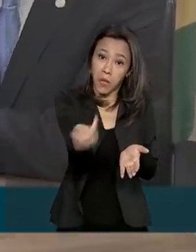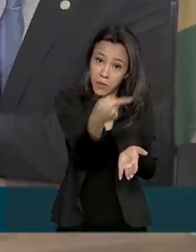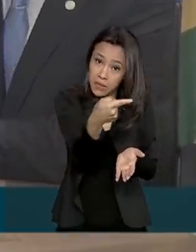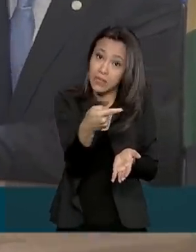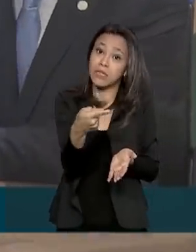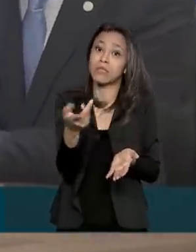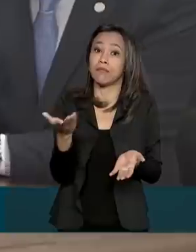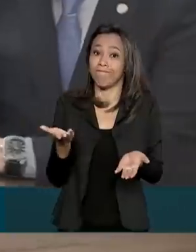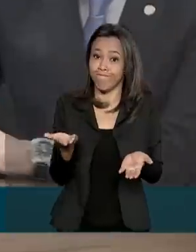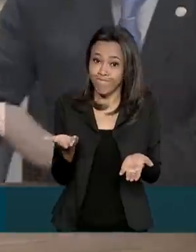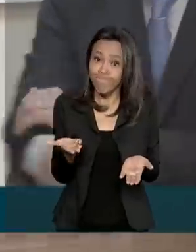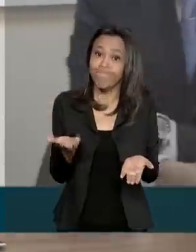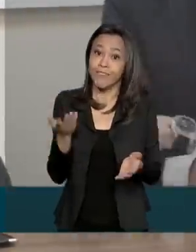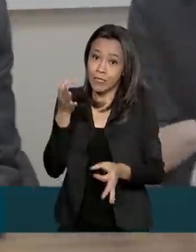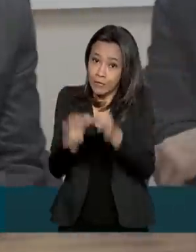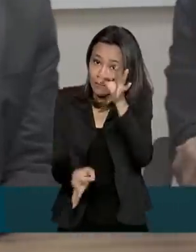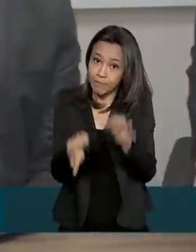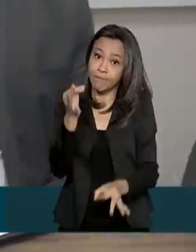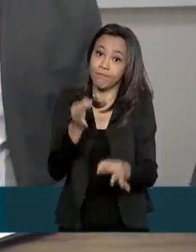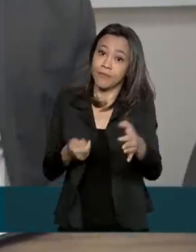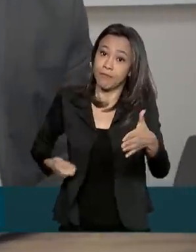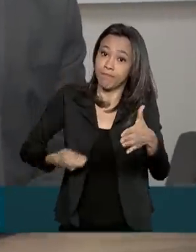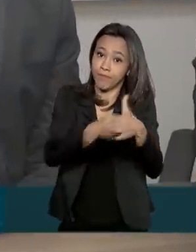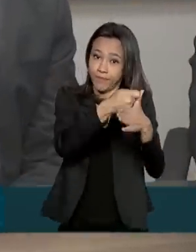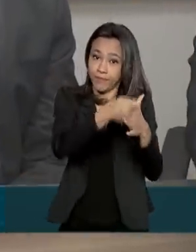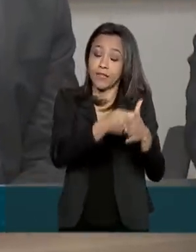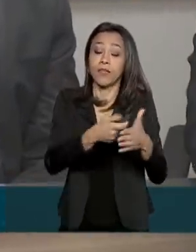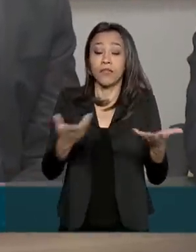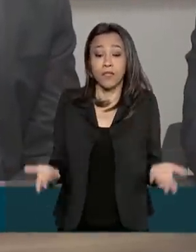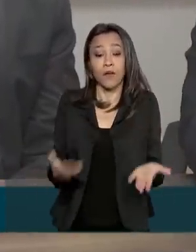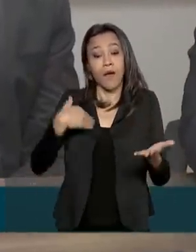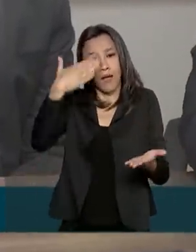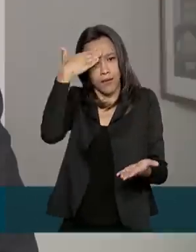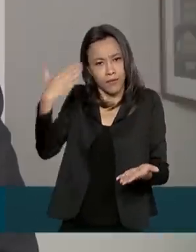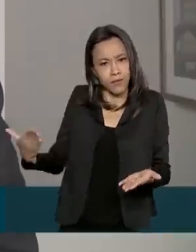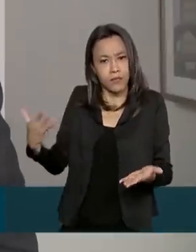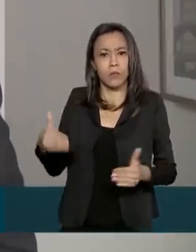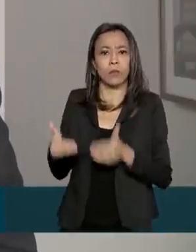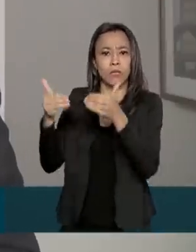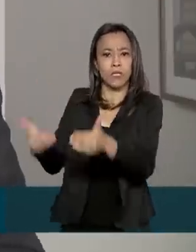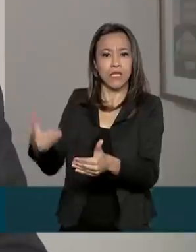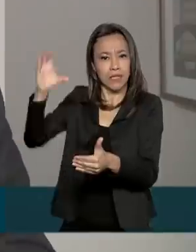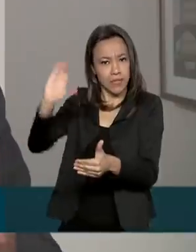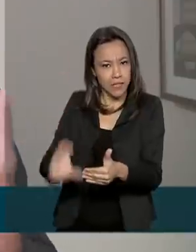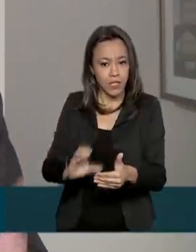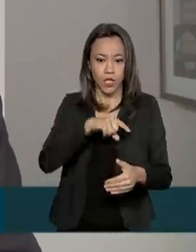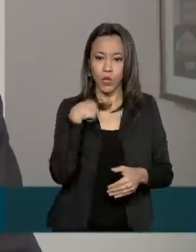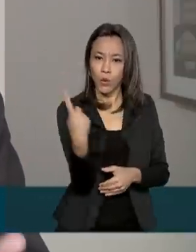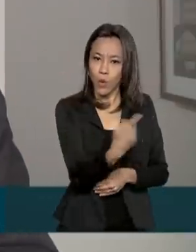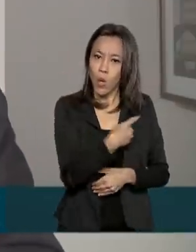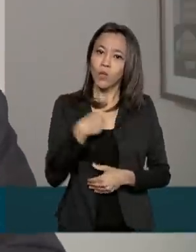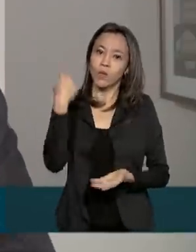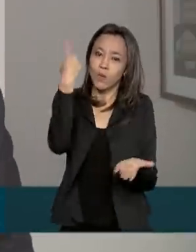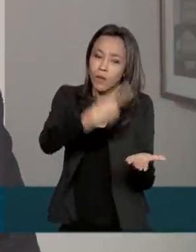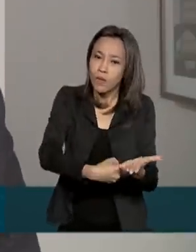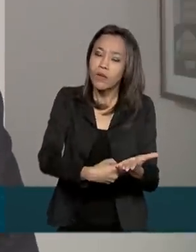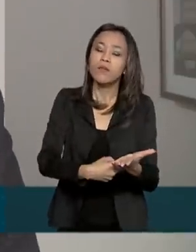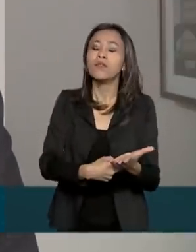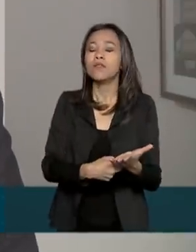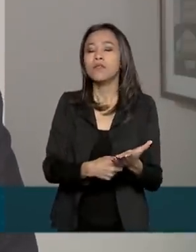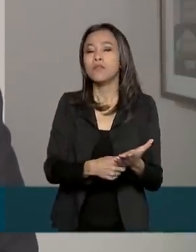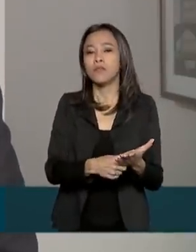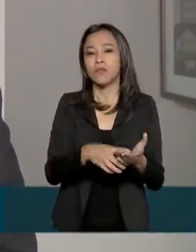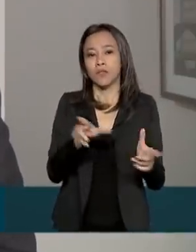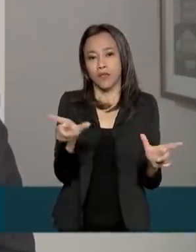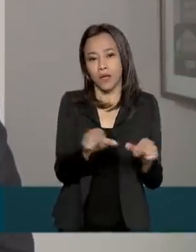Poder Judiciário. Então, o nosso agradecimento ao Ministério da Cidadania e o nosso compromisso de empenho para que a gente possa